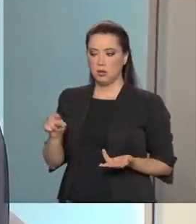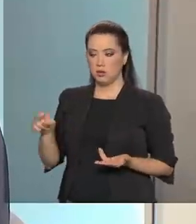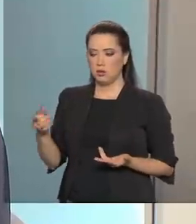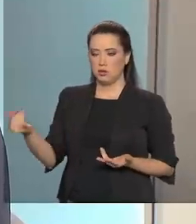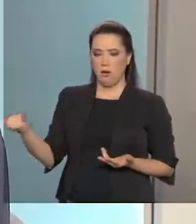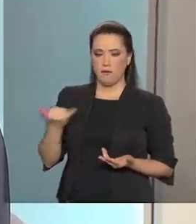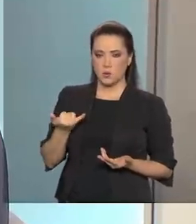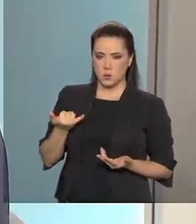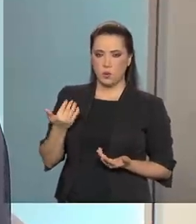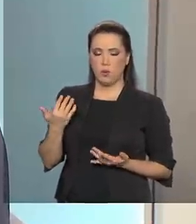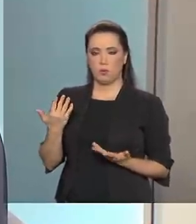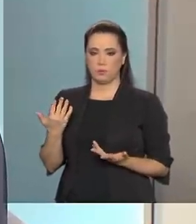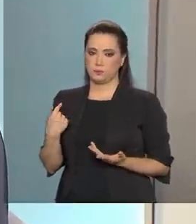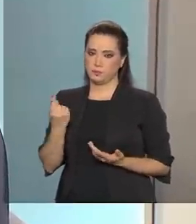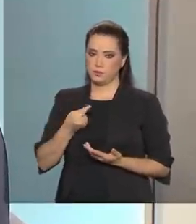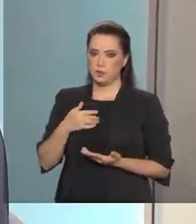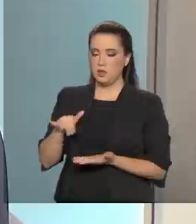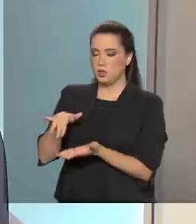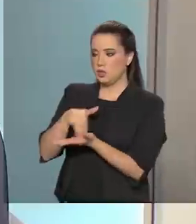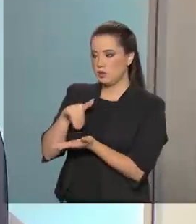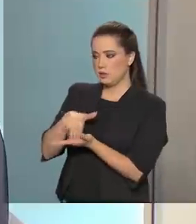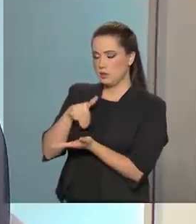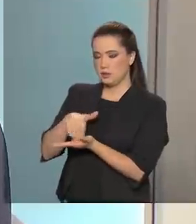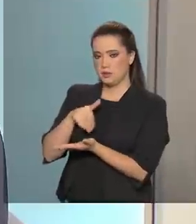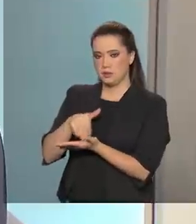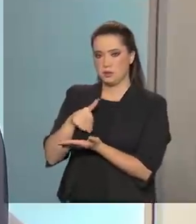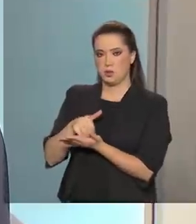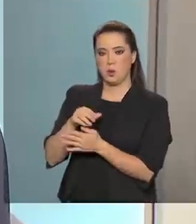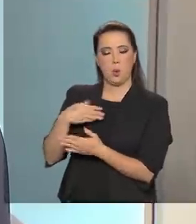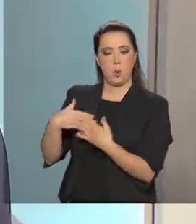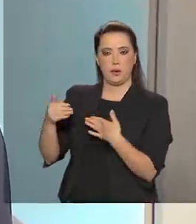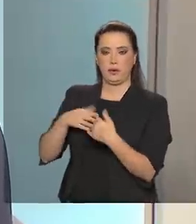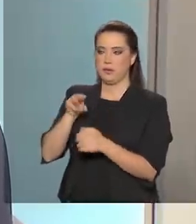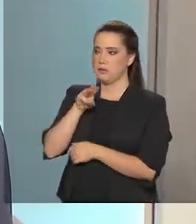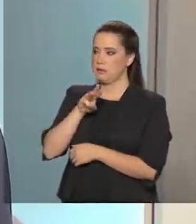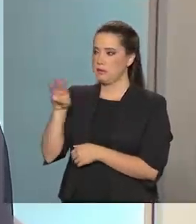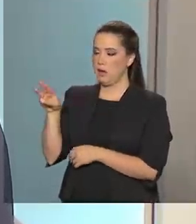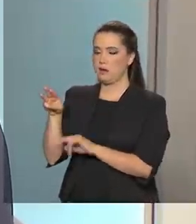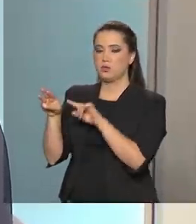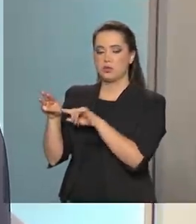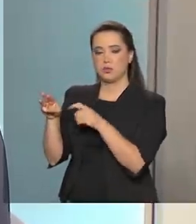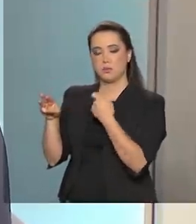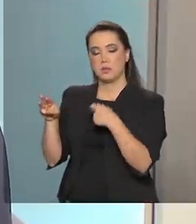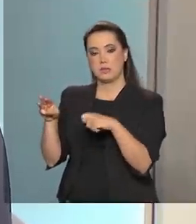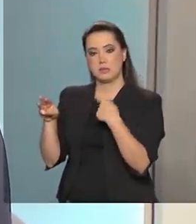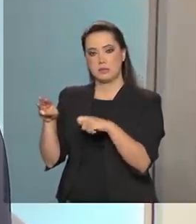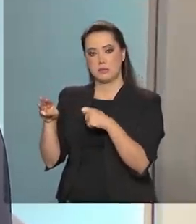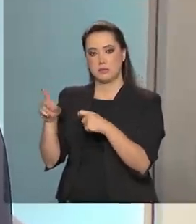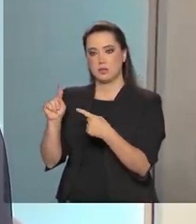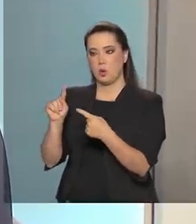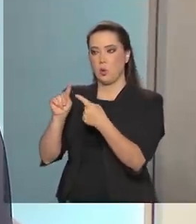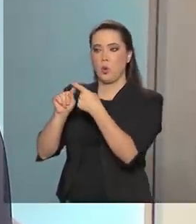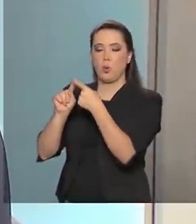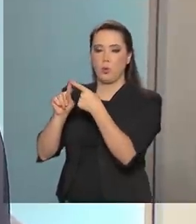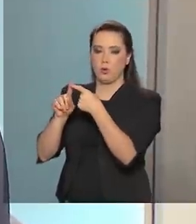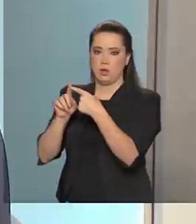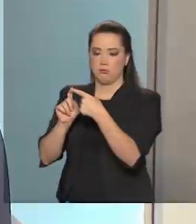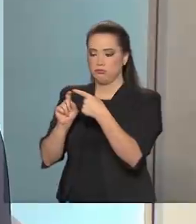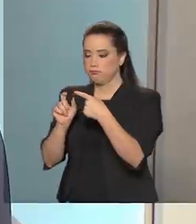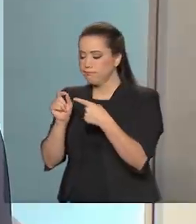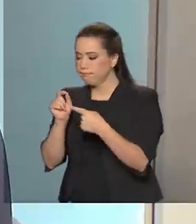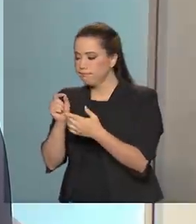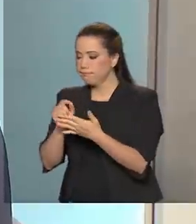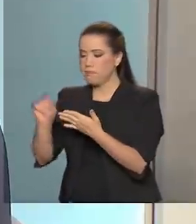nós nos cadastramos em algum site, por exemplo, você aceita um